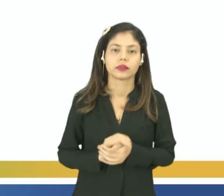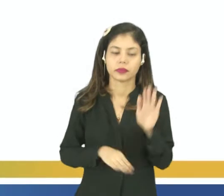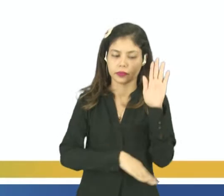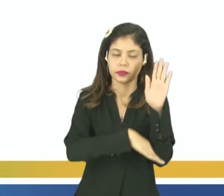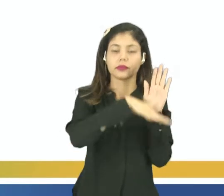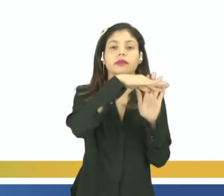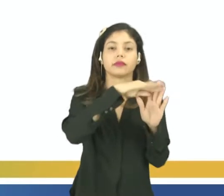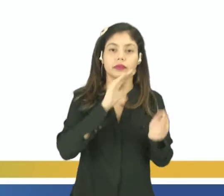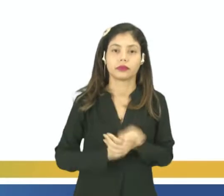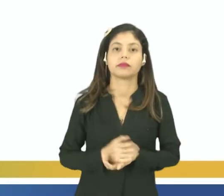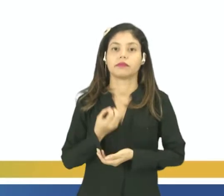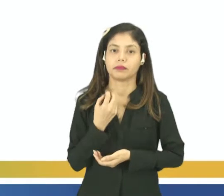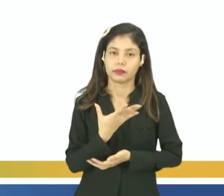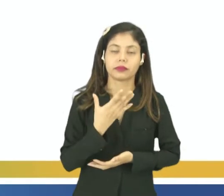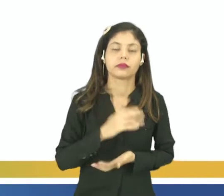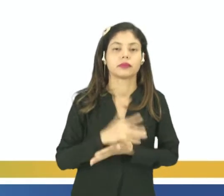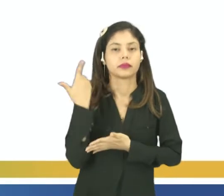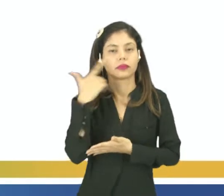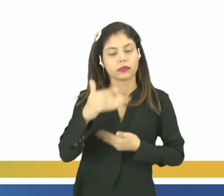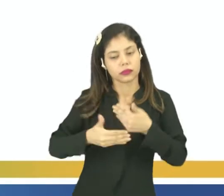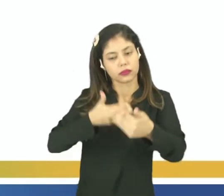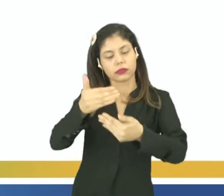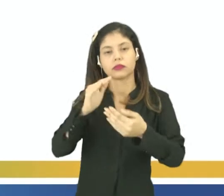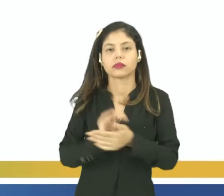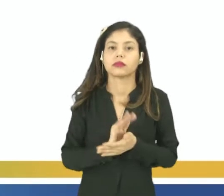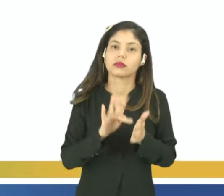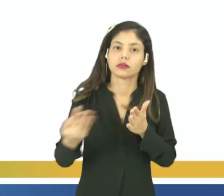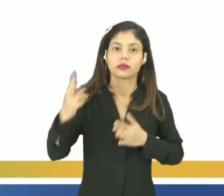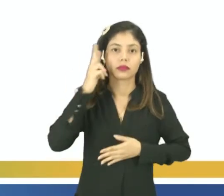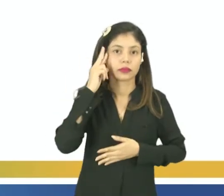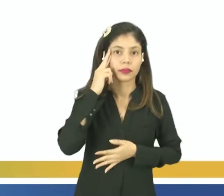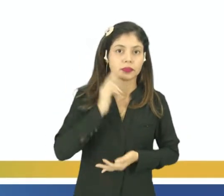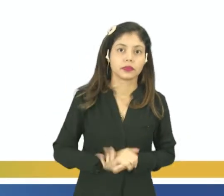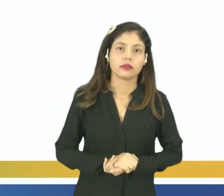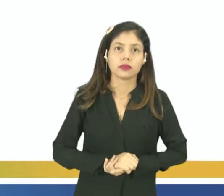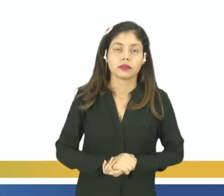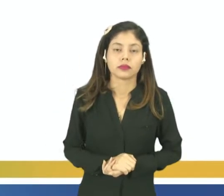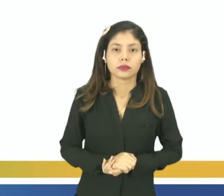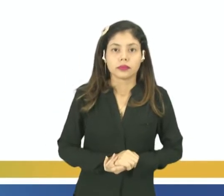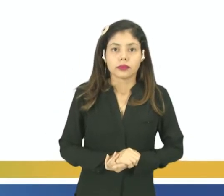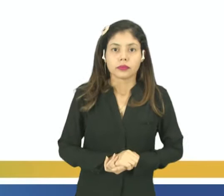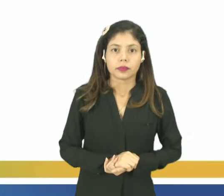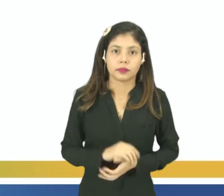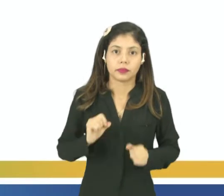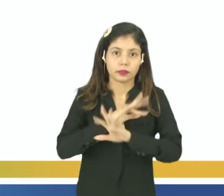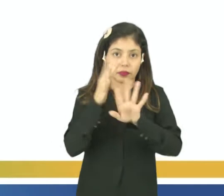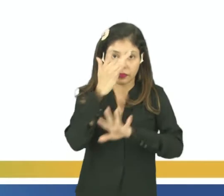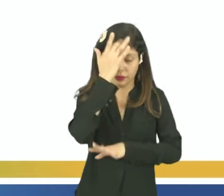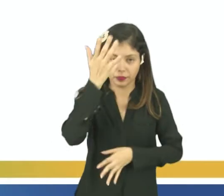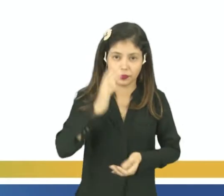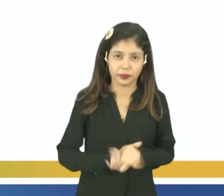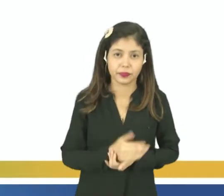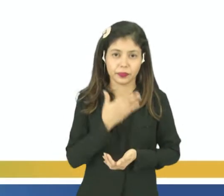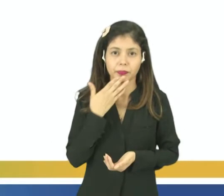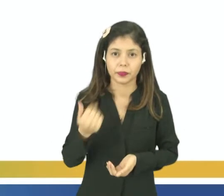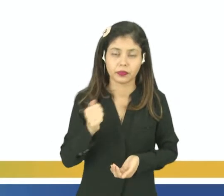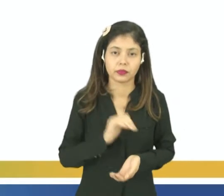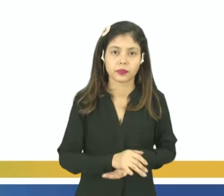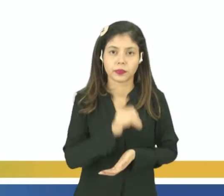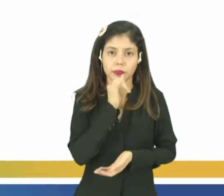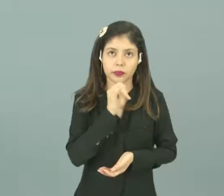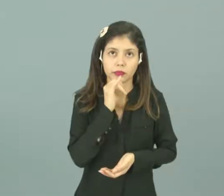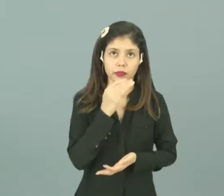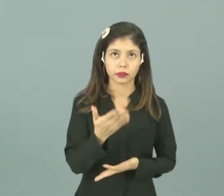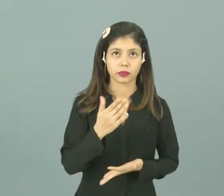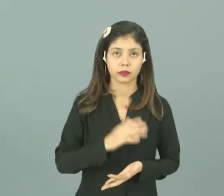possa conseguir desempenhar suas funções normalmente. Para ficar mais fácil a gente entender o efeito estufa, vou fazer um exemplo